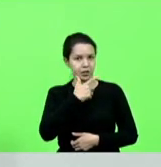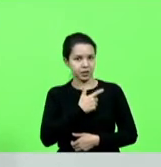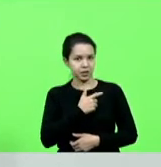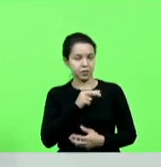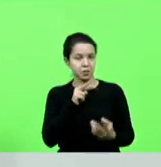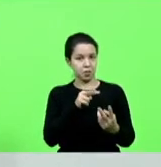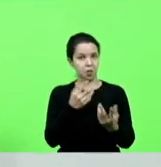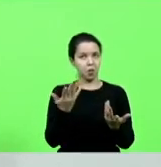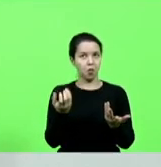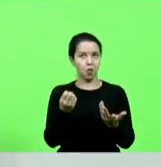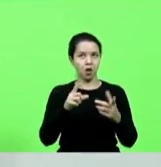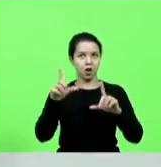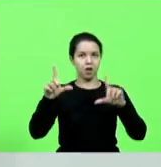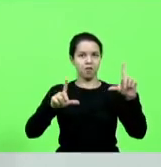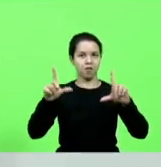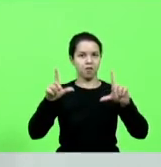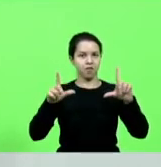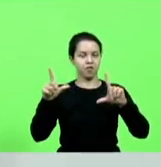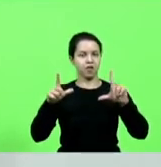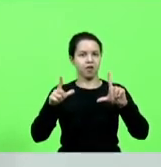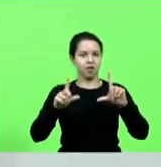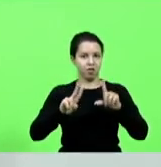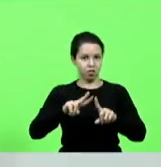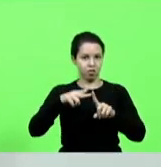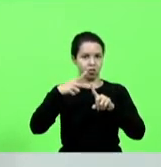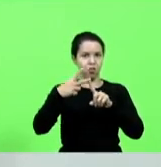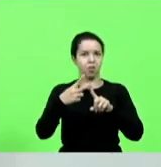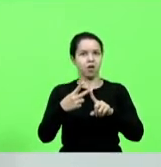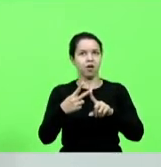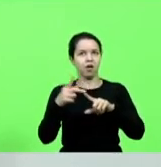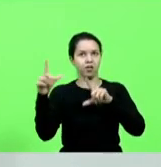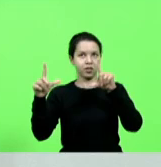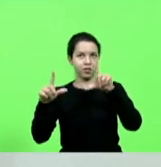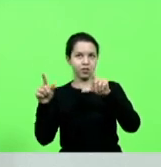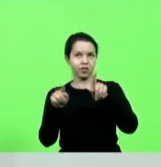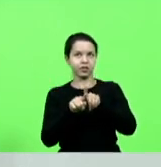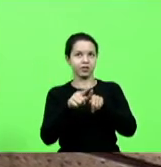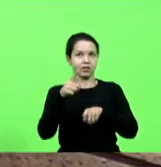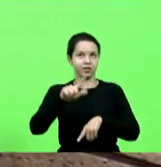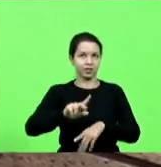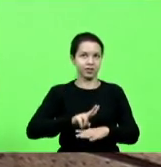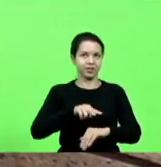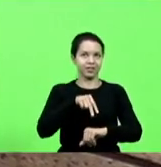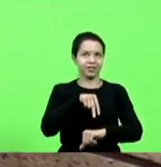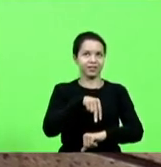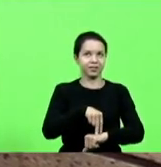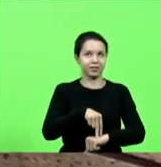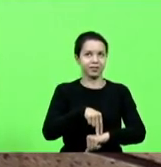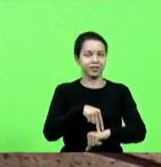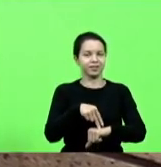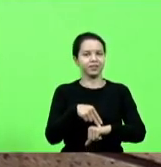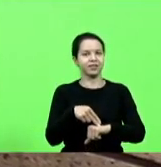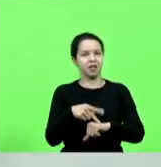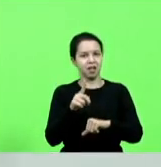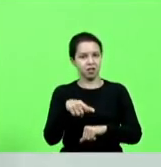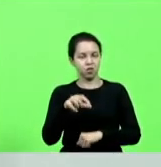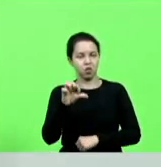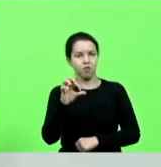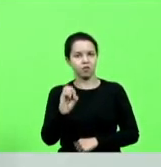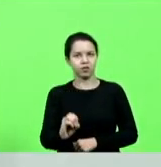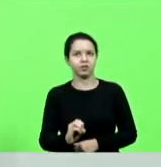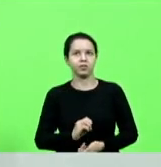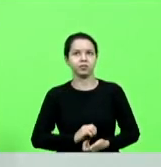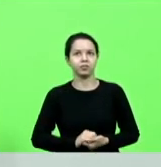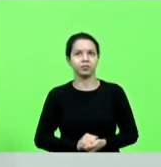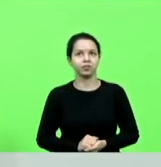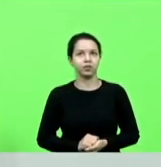na televisão aí ele faz duplo ele vem pessoalmente e ainda se coloca na televisão é pedra 90 mas